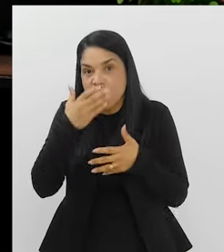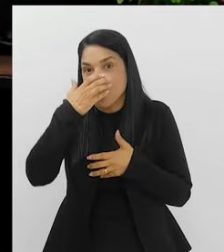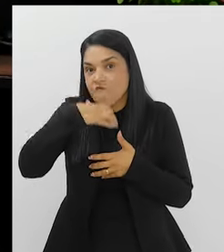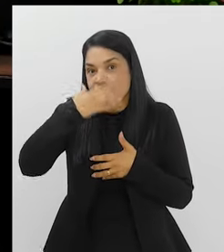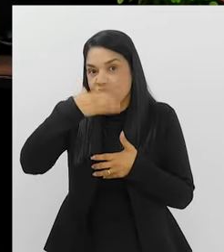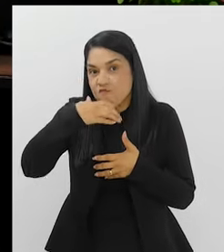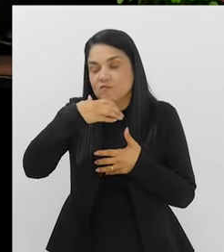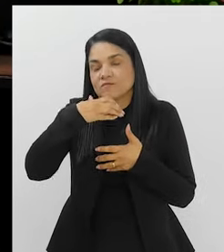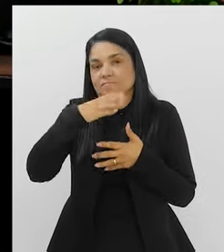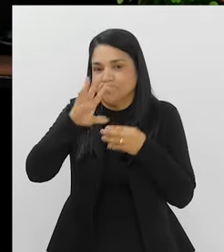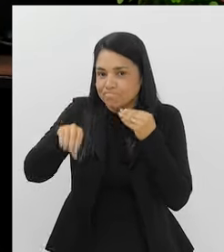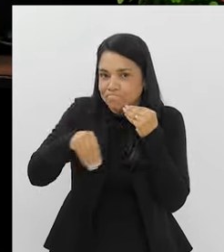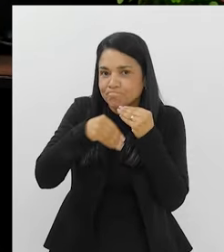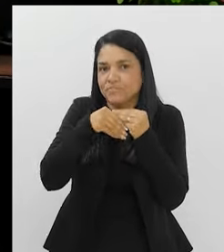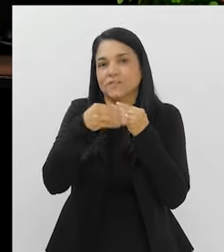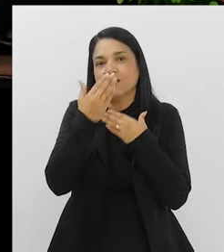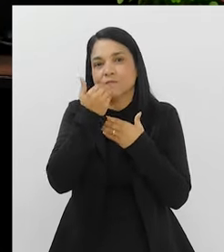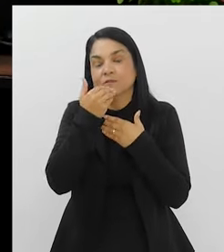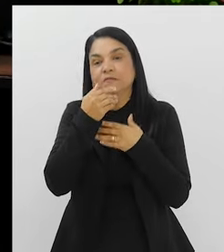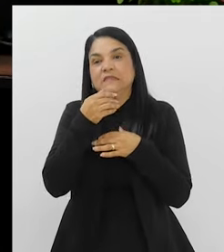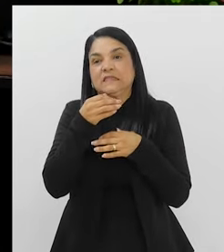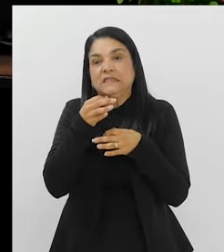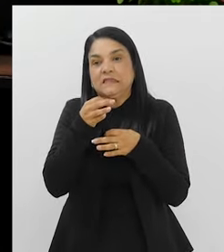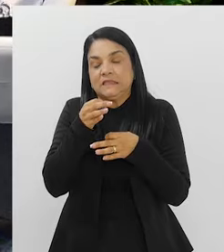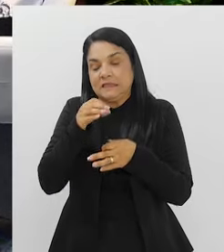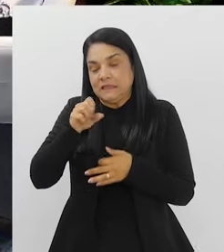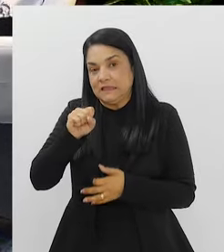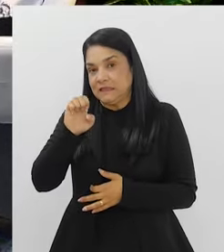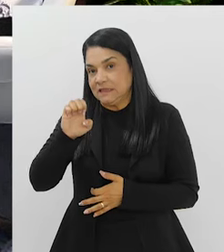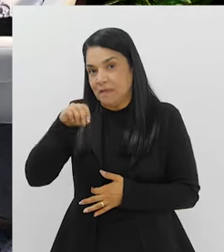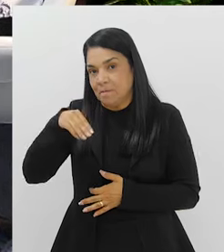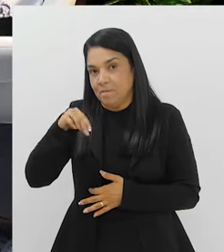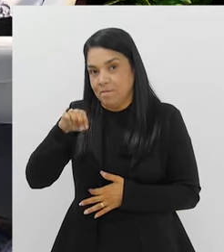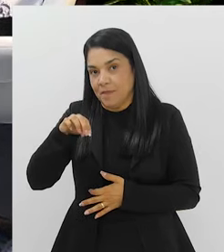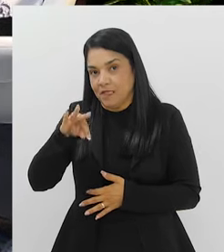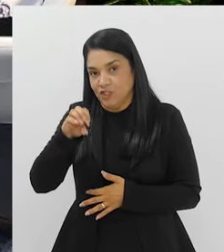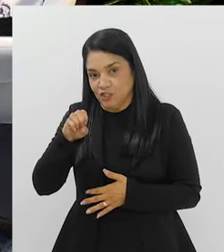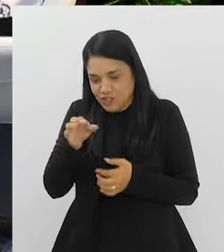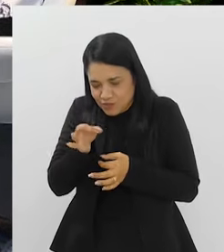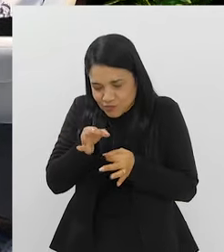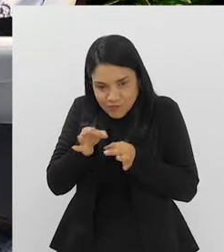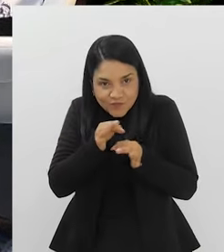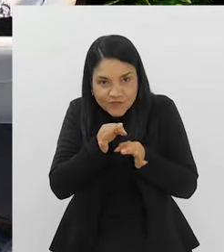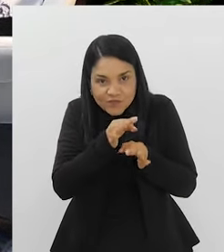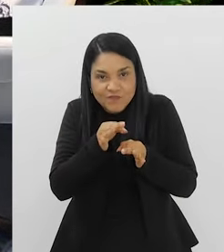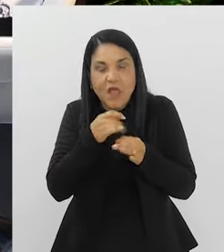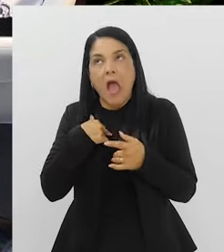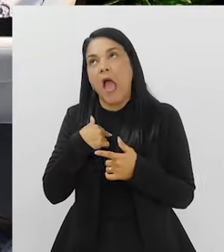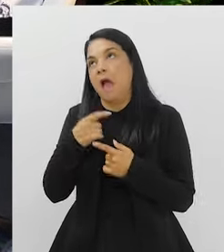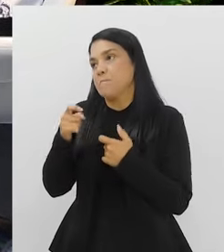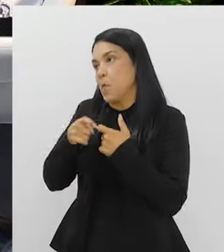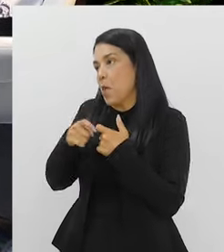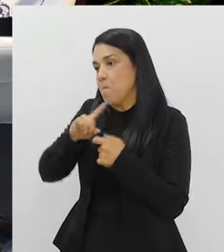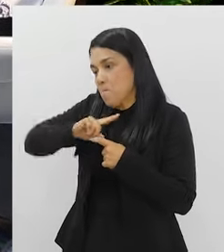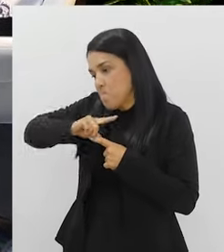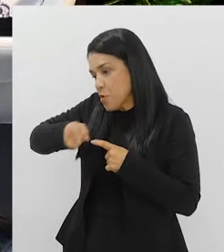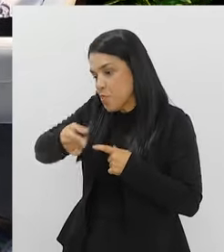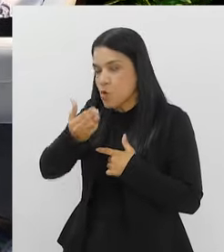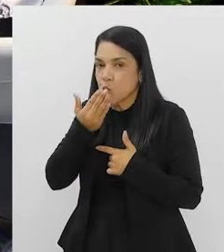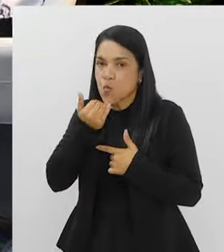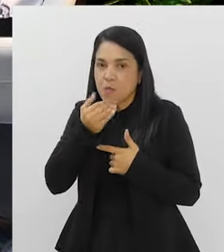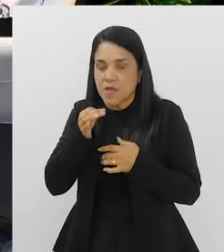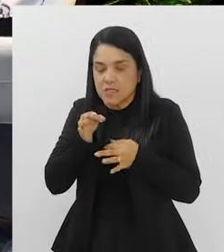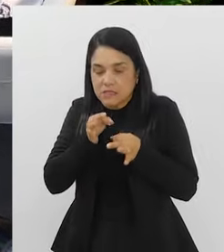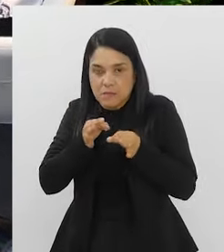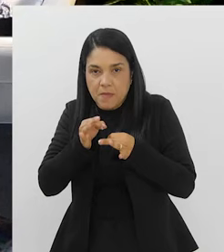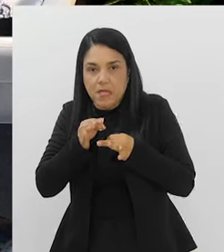E frutíferos, acrescente. Sementes também? Você tinha falado. Sementes também. Ah, mas o meu médico me proibiu